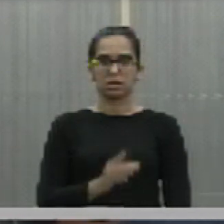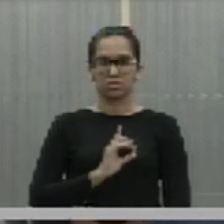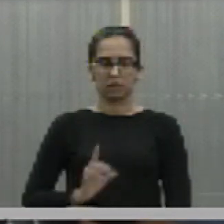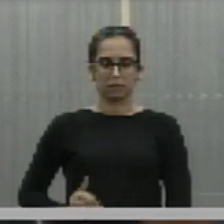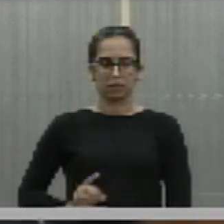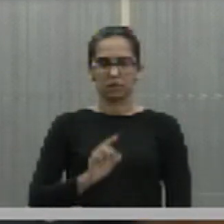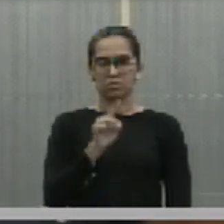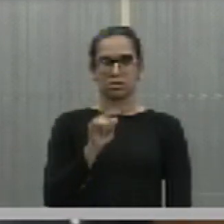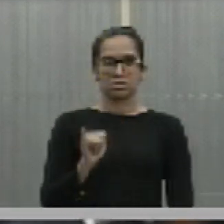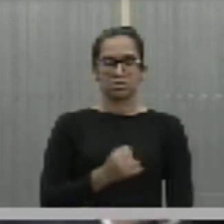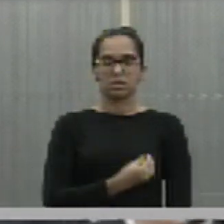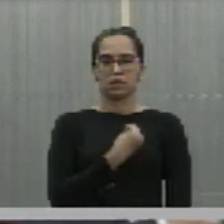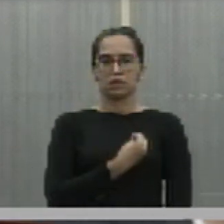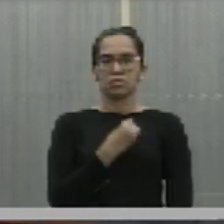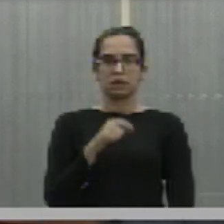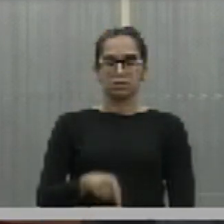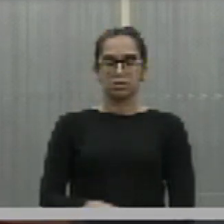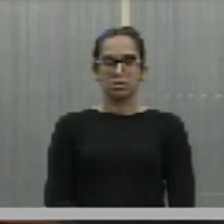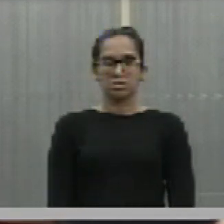Presente.